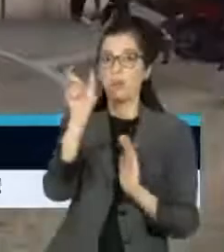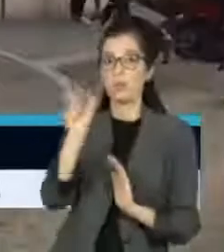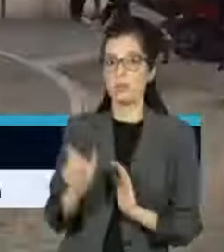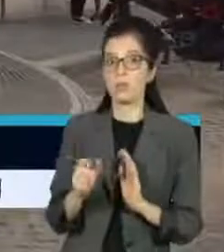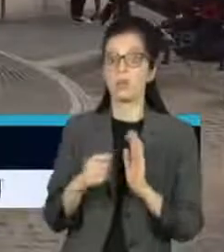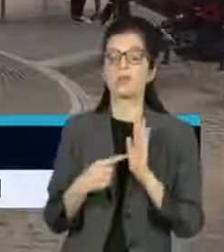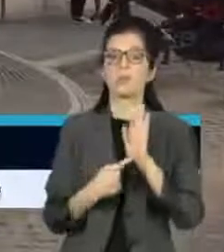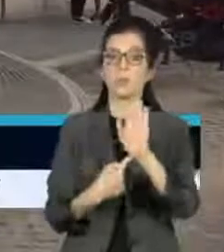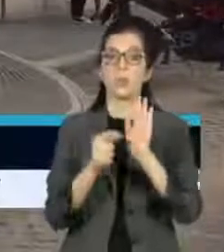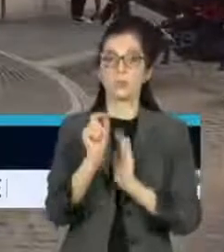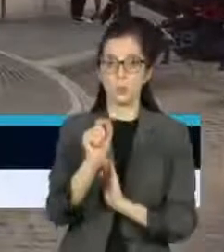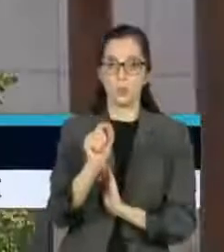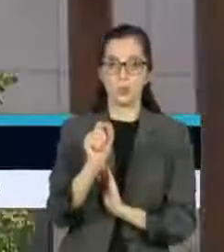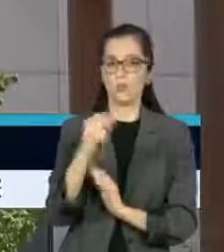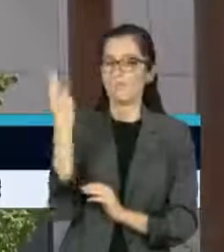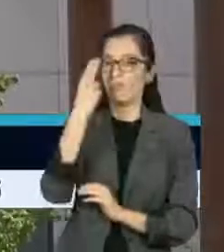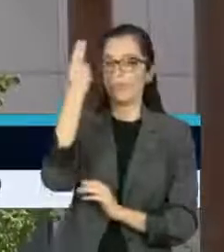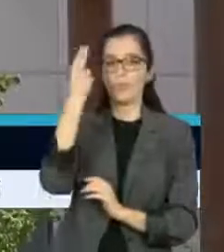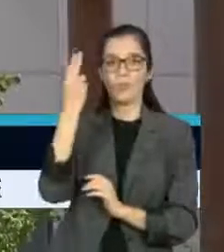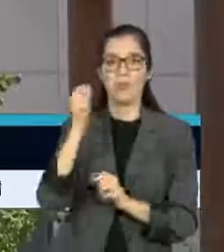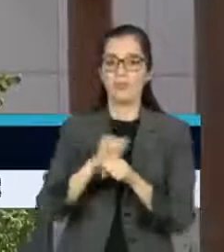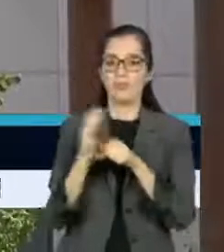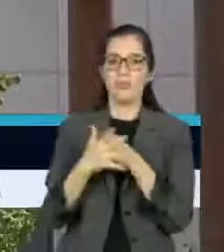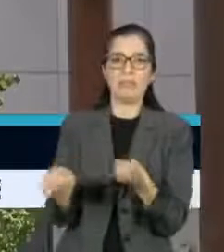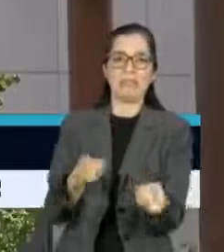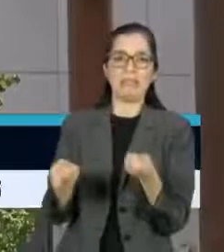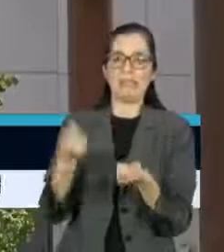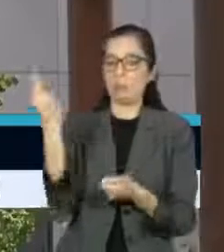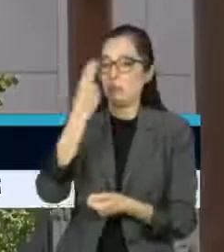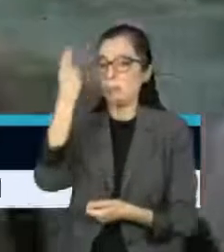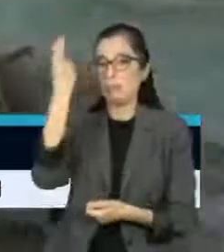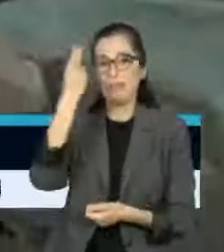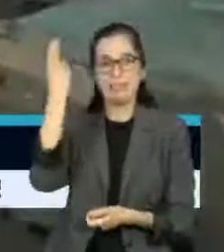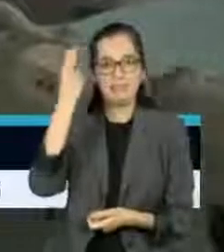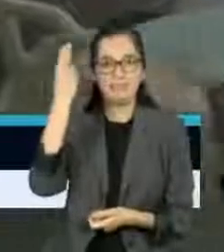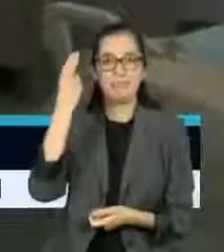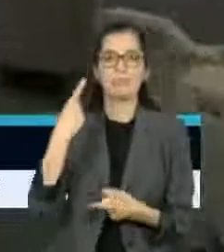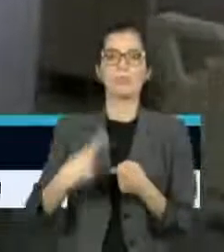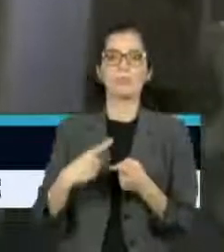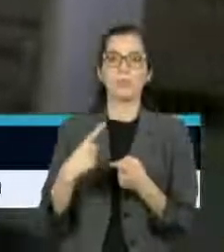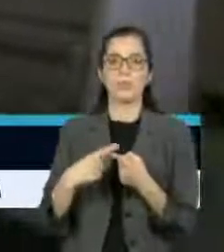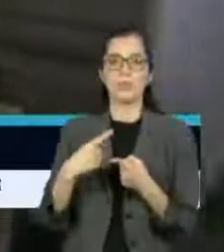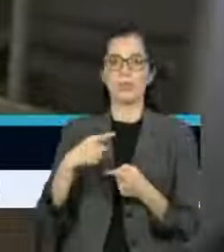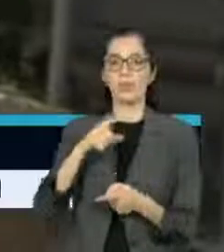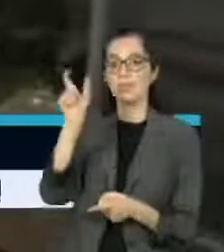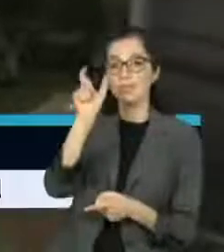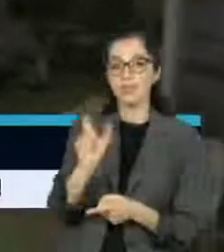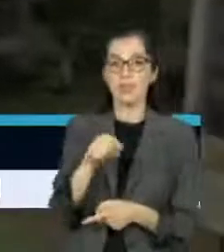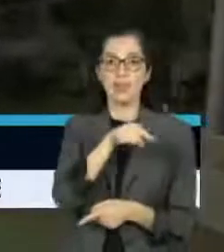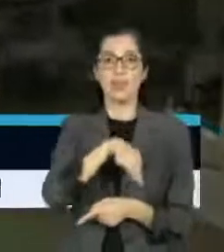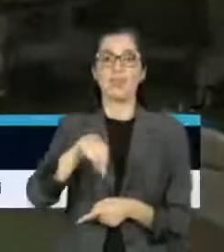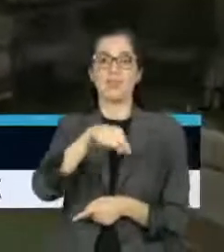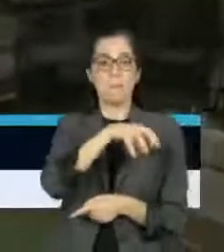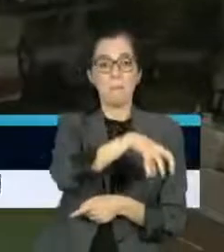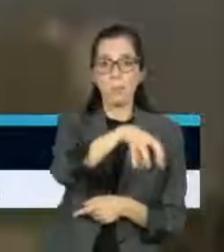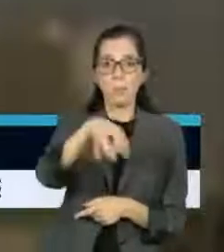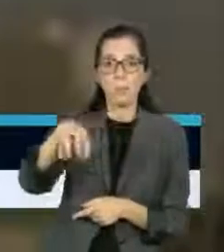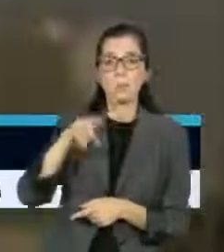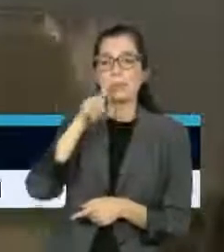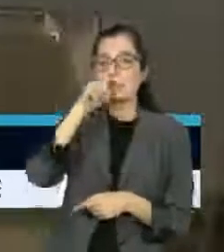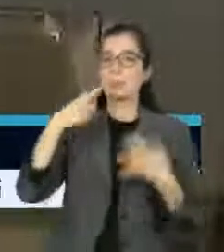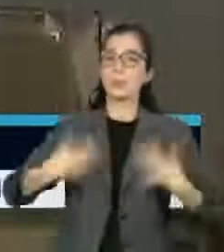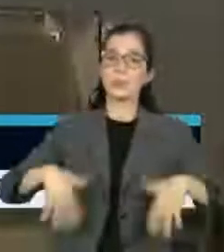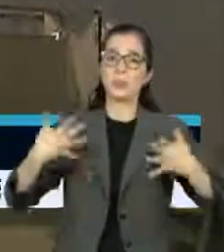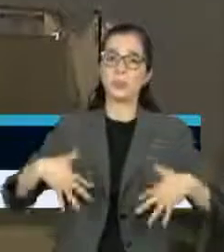incontrolável em breve. Segundo o documento, todas as regiões da Itália podem passar a ser classificadas como alto risco.